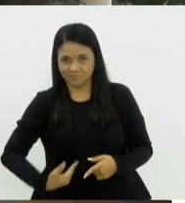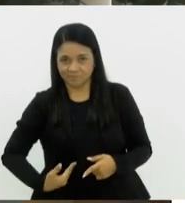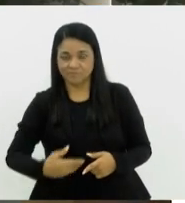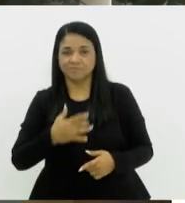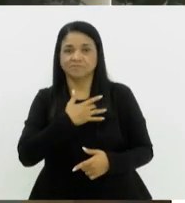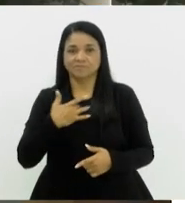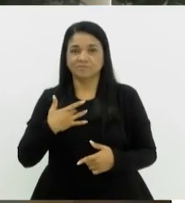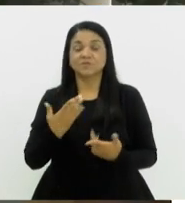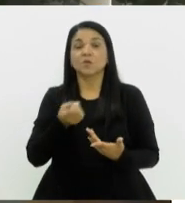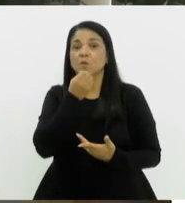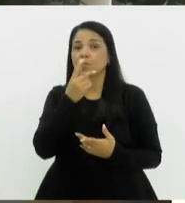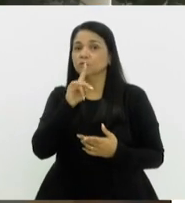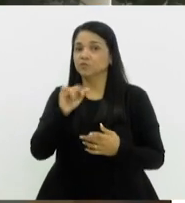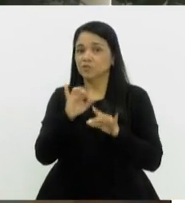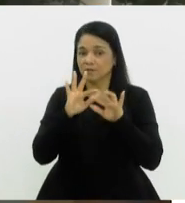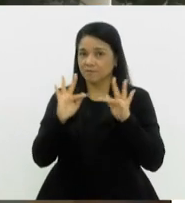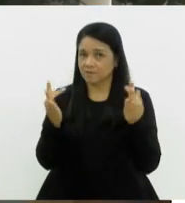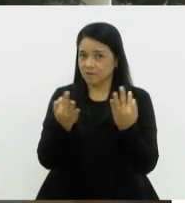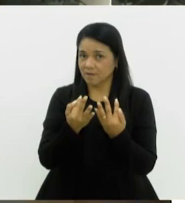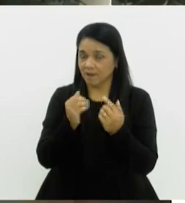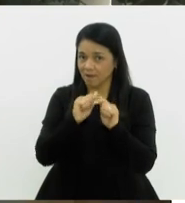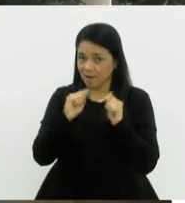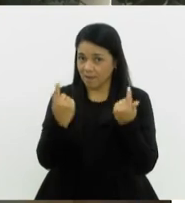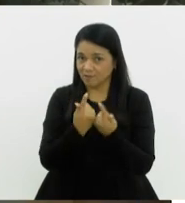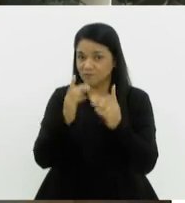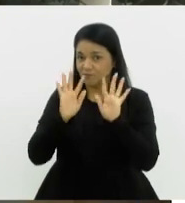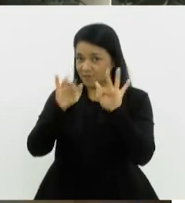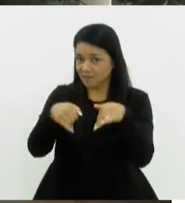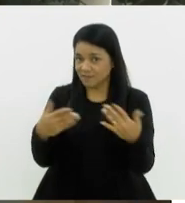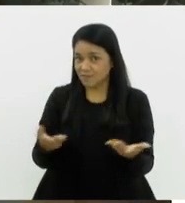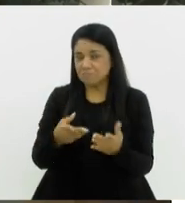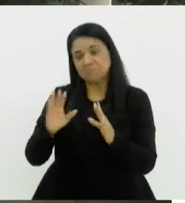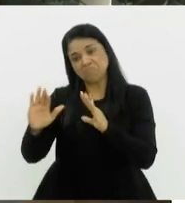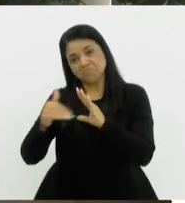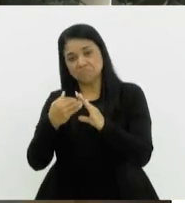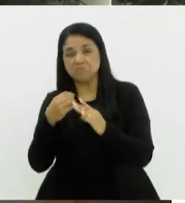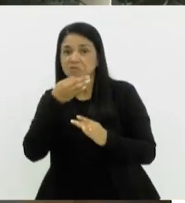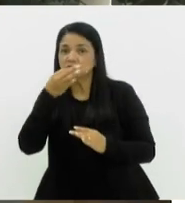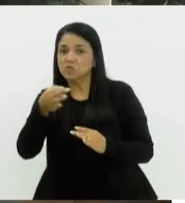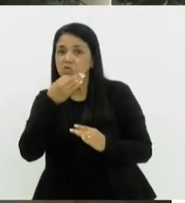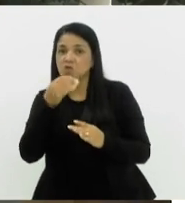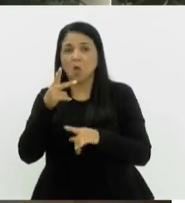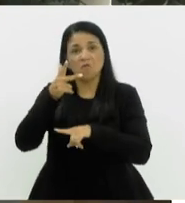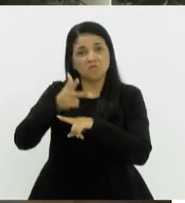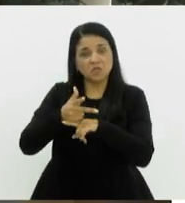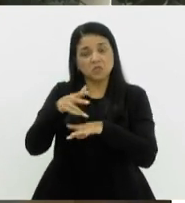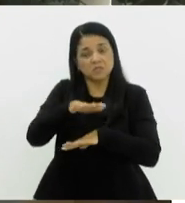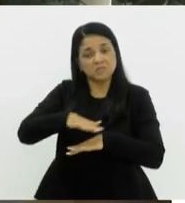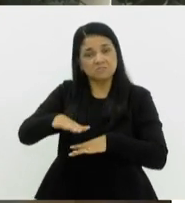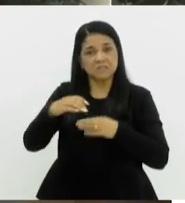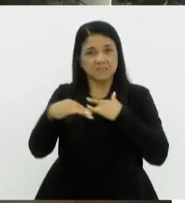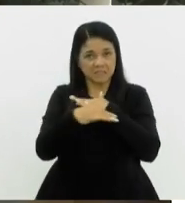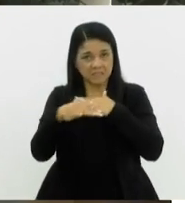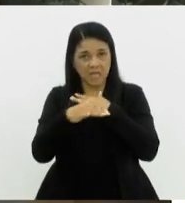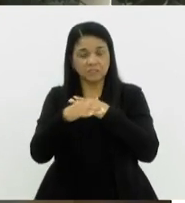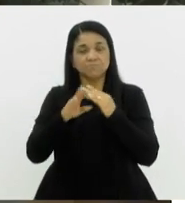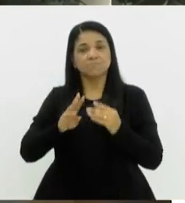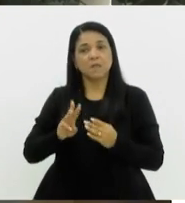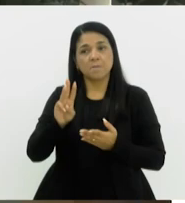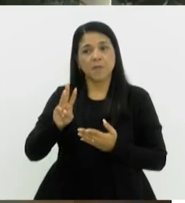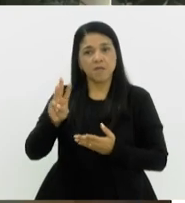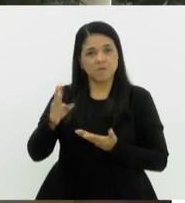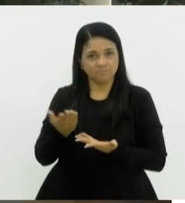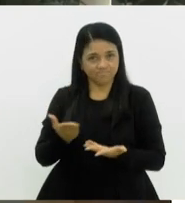O Bom Dia Alerje termina aqui. Se você quiser enviar sugestões ou vídeos da sua cidade, da sua região, é só acessar o nosso e-mail.